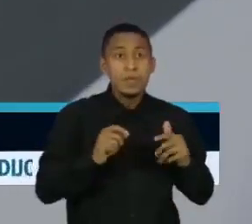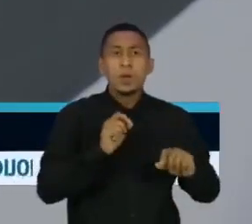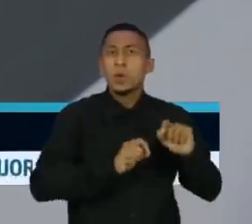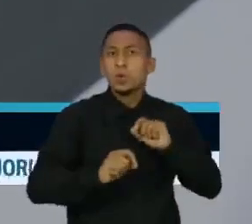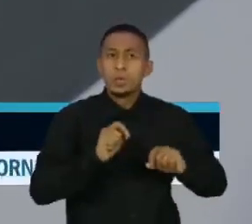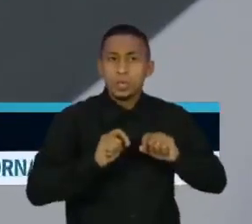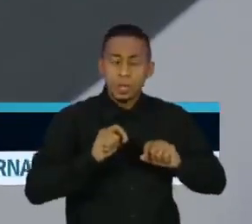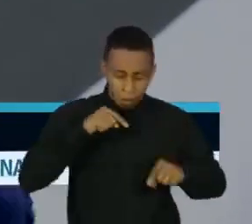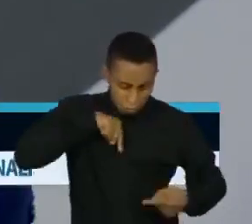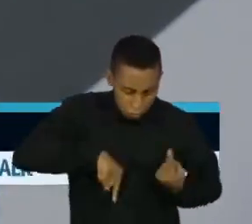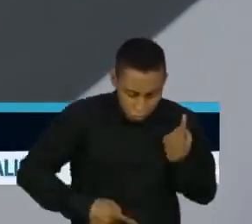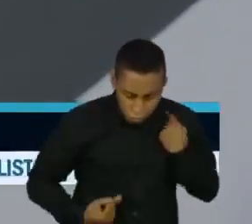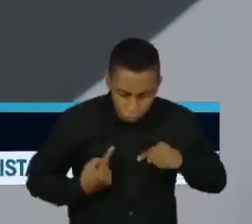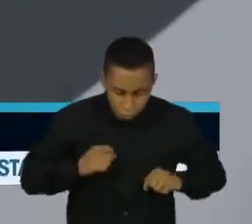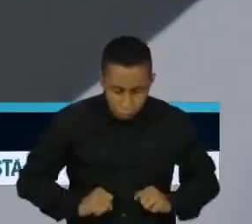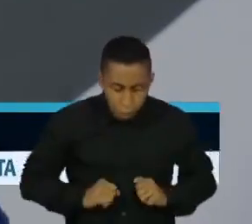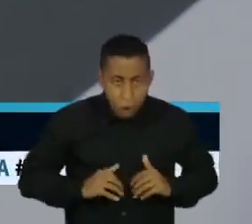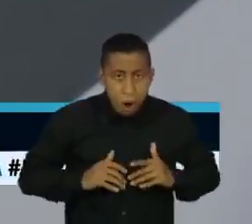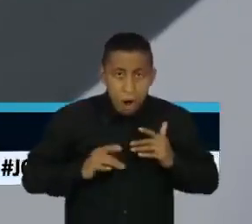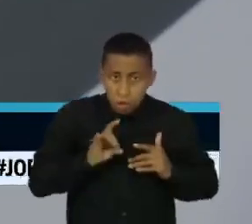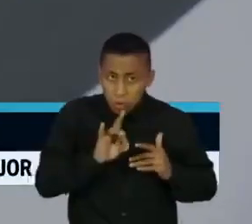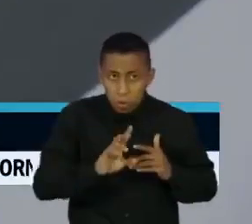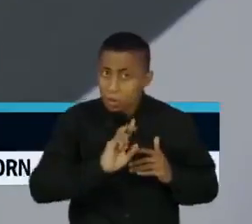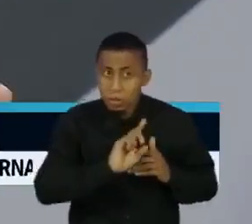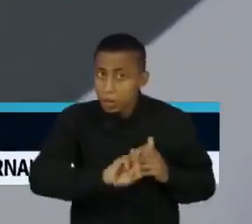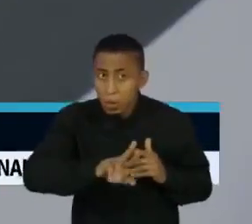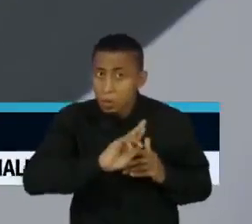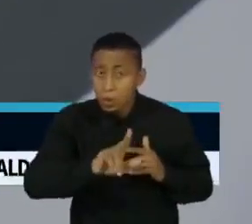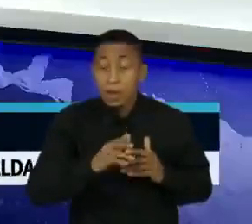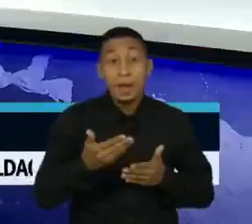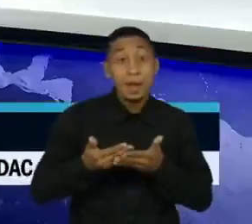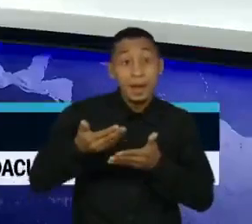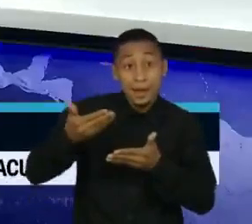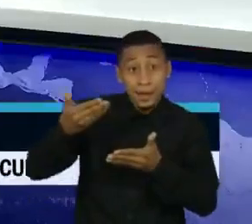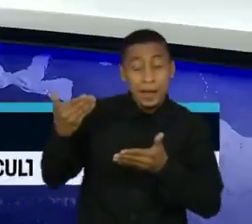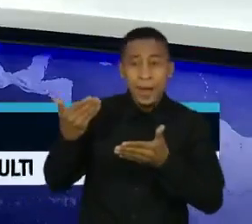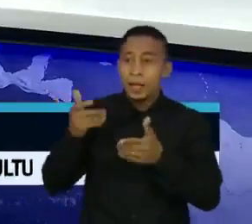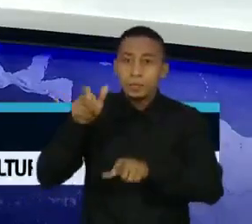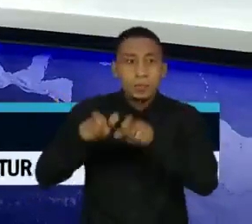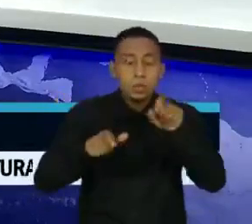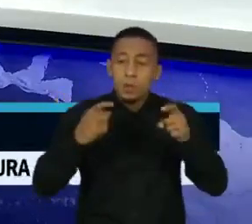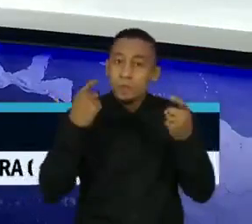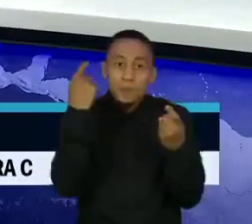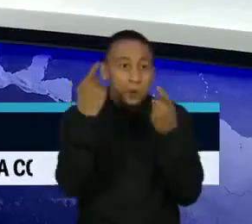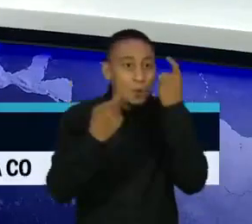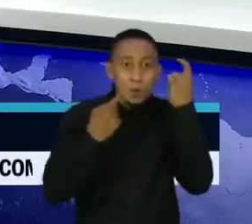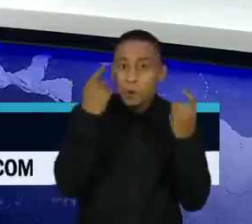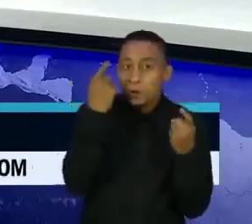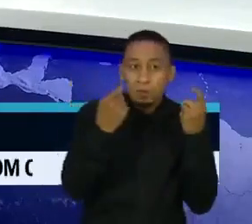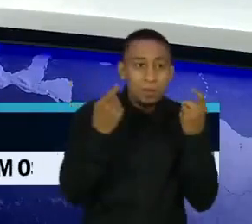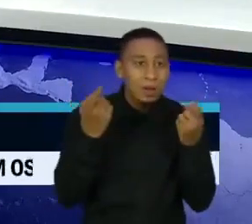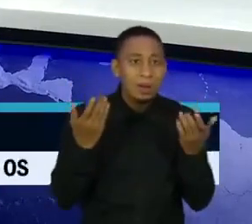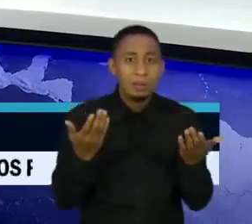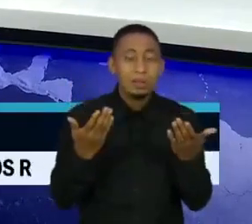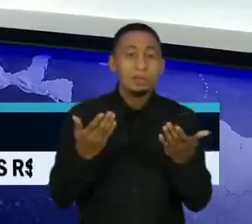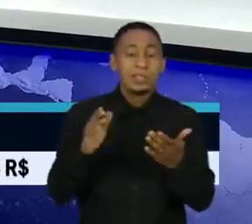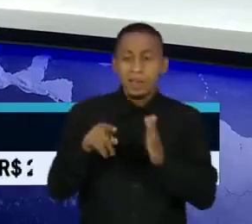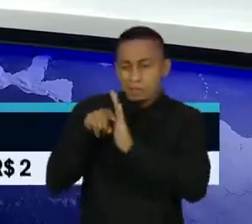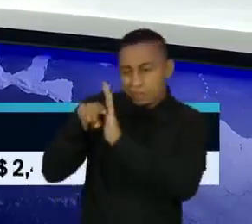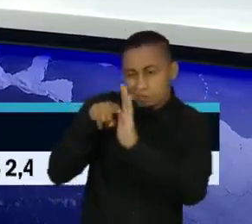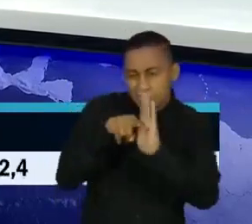anticorpos. Então, semanas atrás estava todo mundo super preocupado porque tinha saído pré-prints que